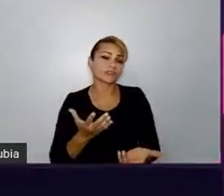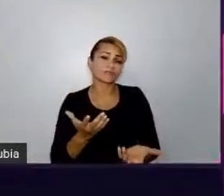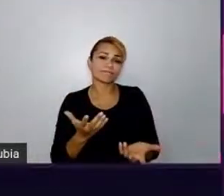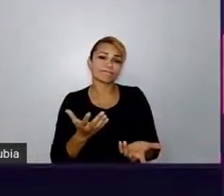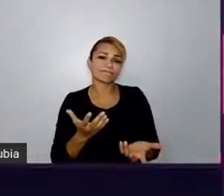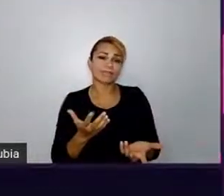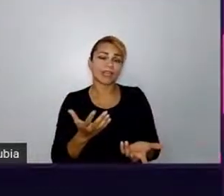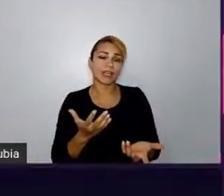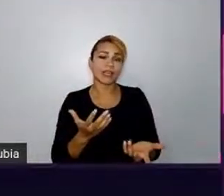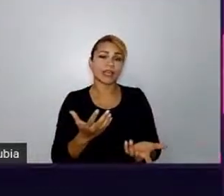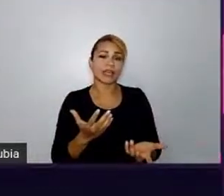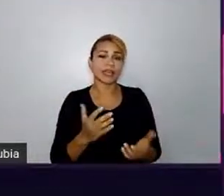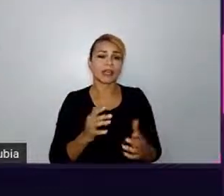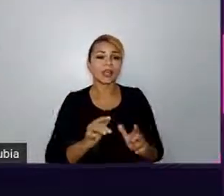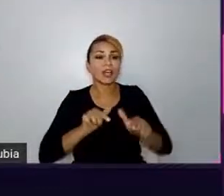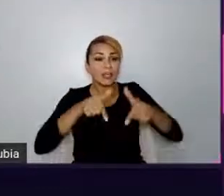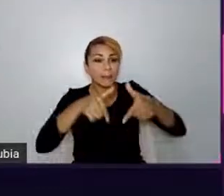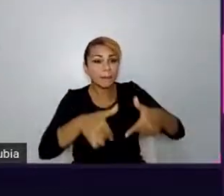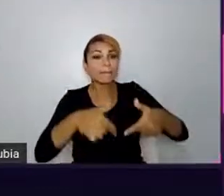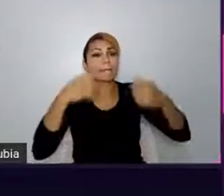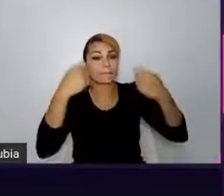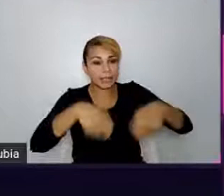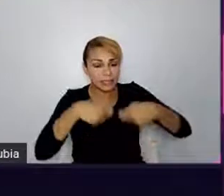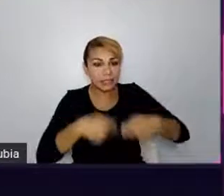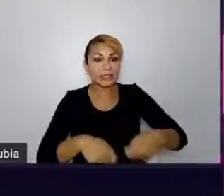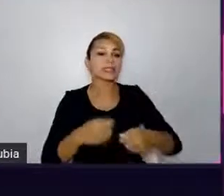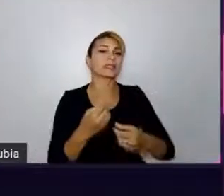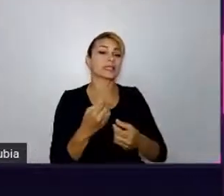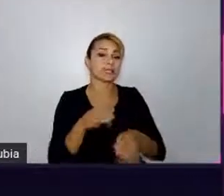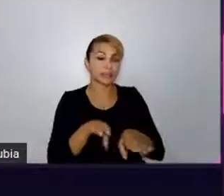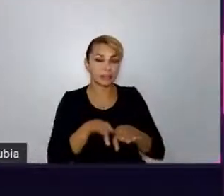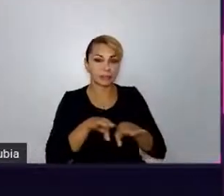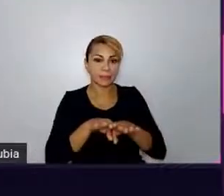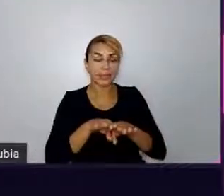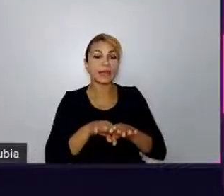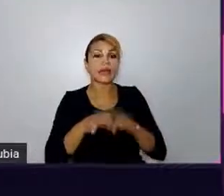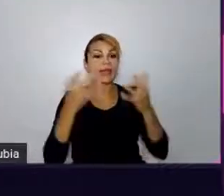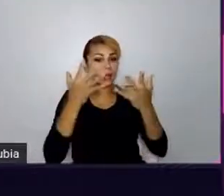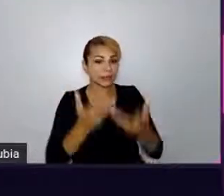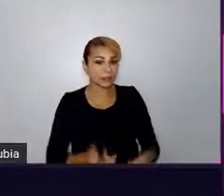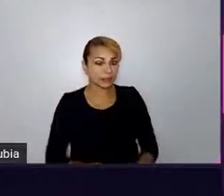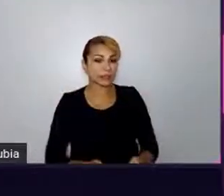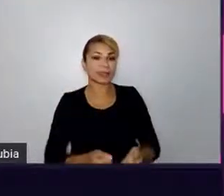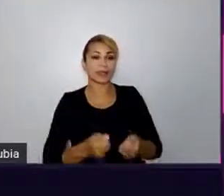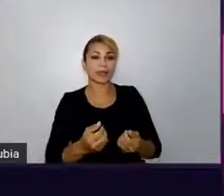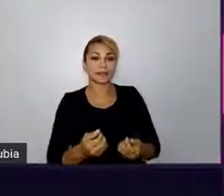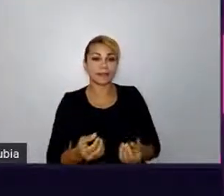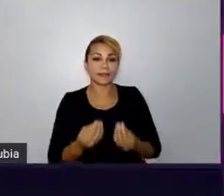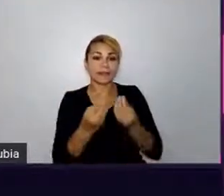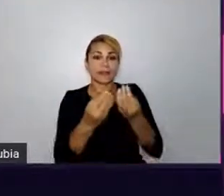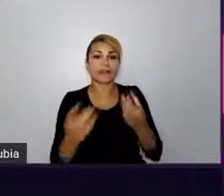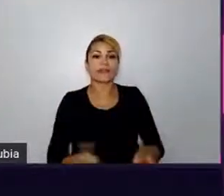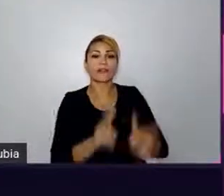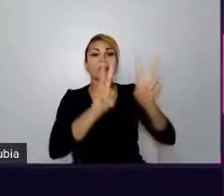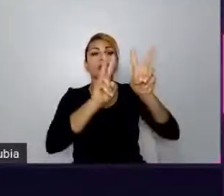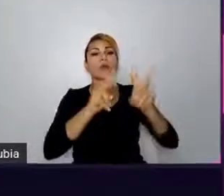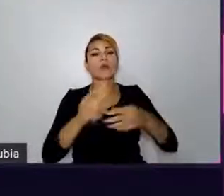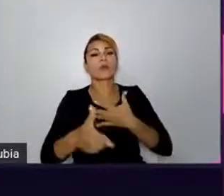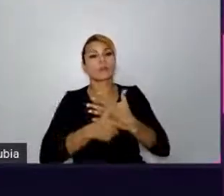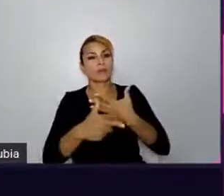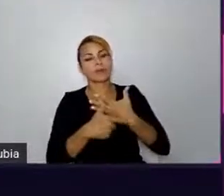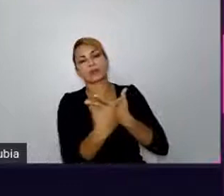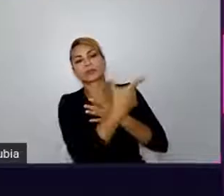reconheça o papel do outro no nosso trabalho e na nossa vida. E quando eu penso sobre isso, alguns questionamentos